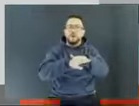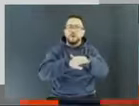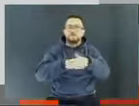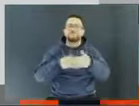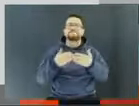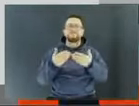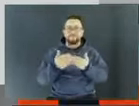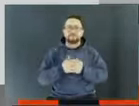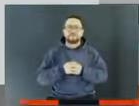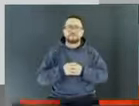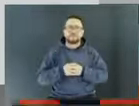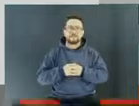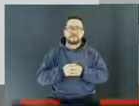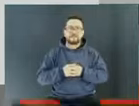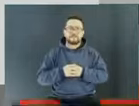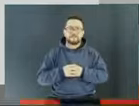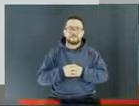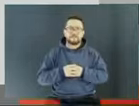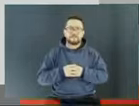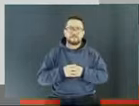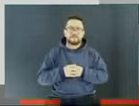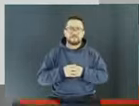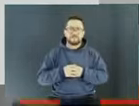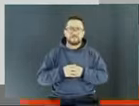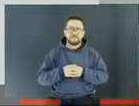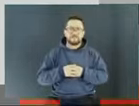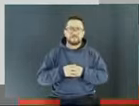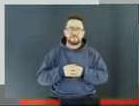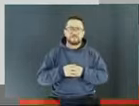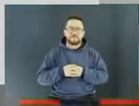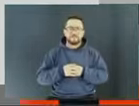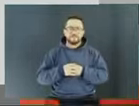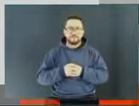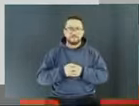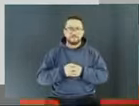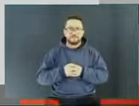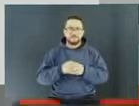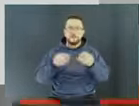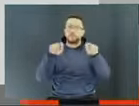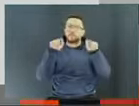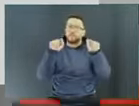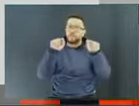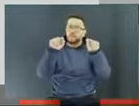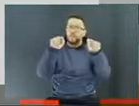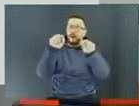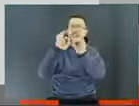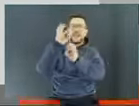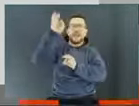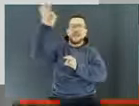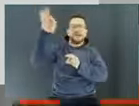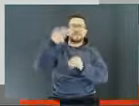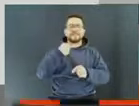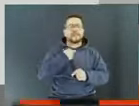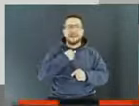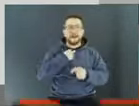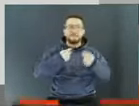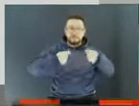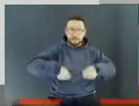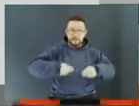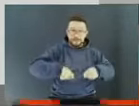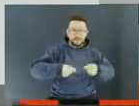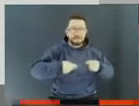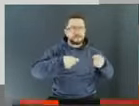o nosso público está onde estão as pessoas, e não distante dos bairros e do centro da cidade.